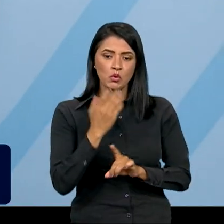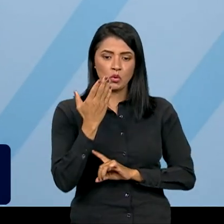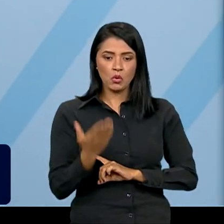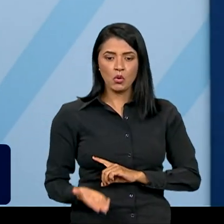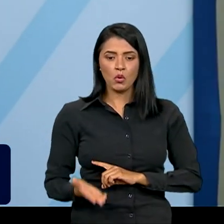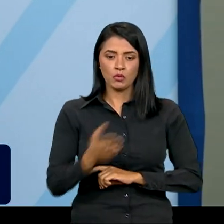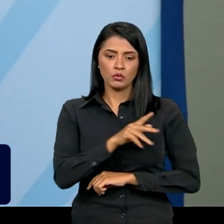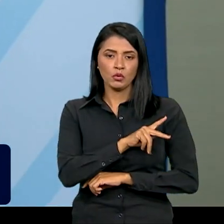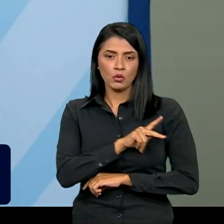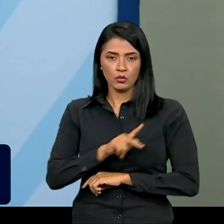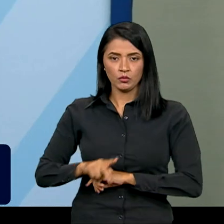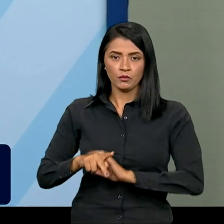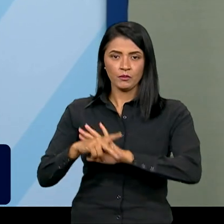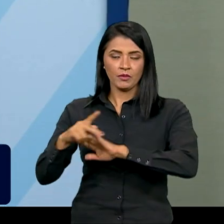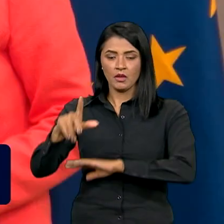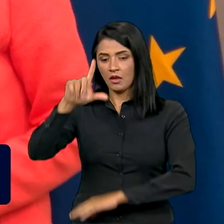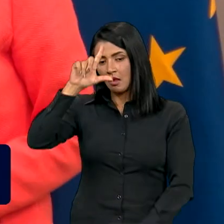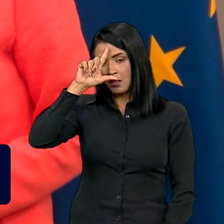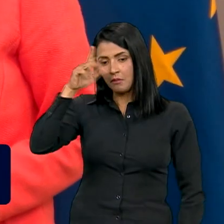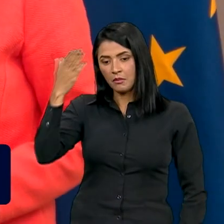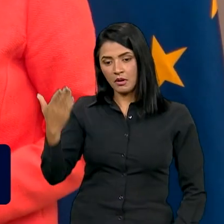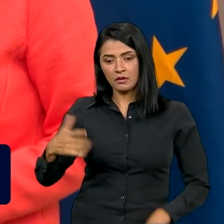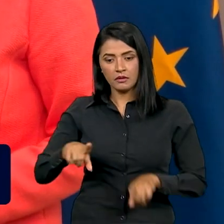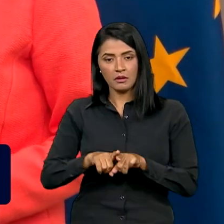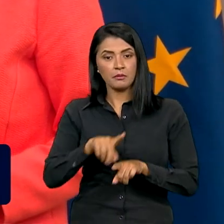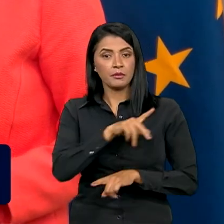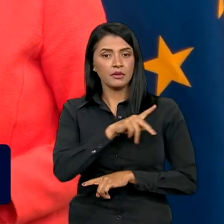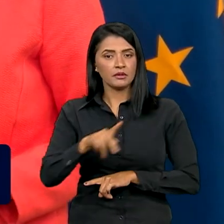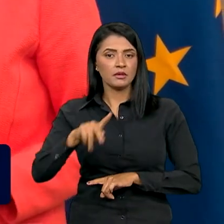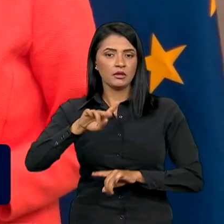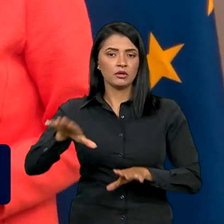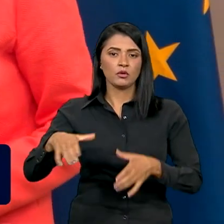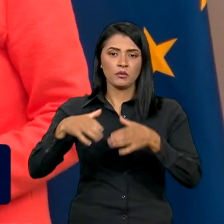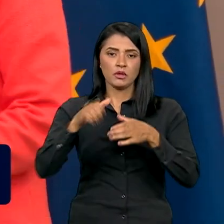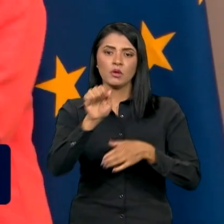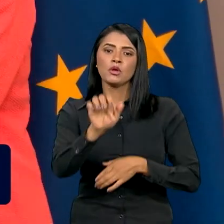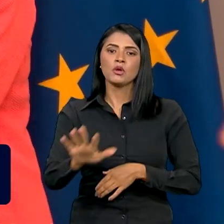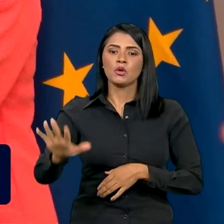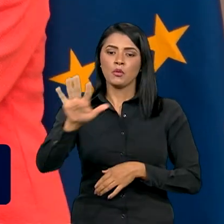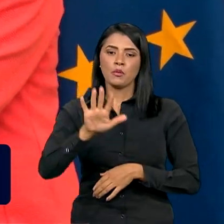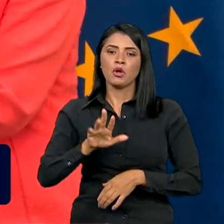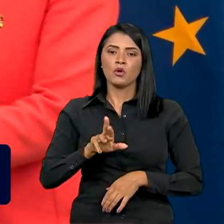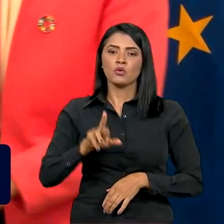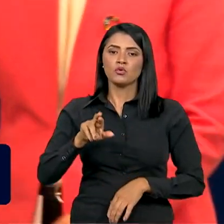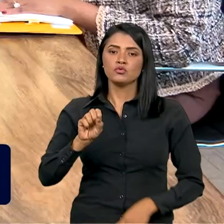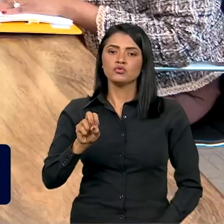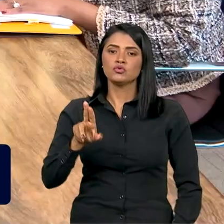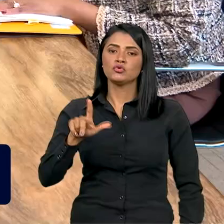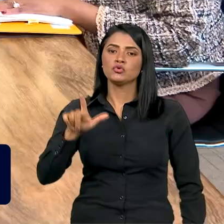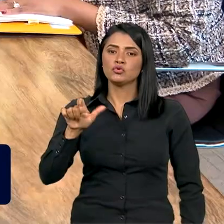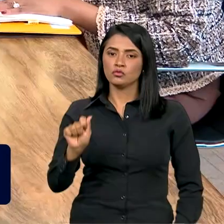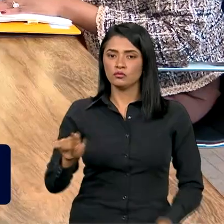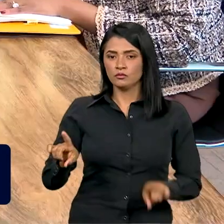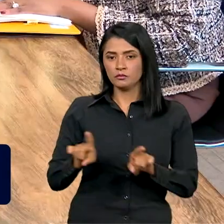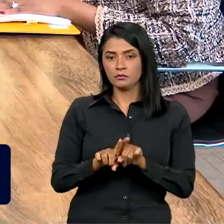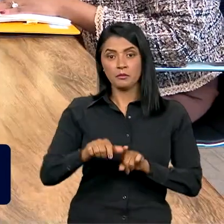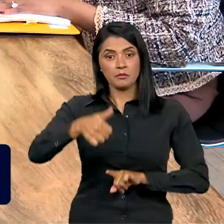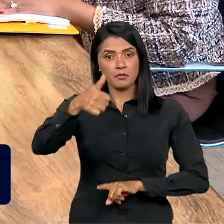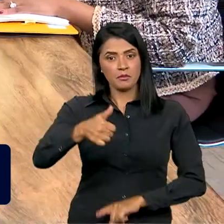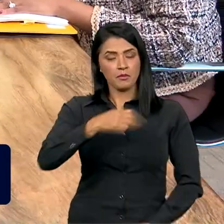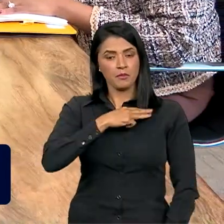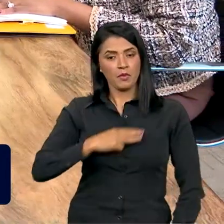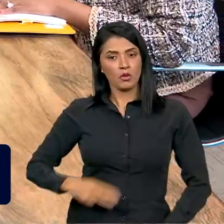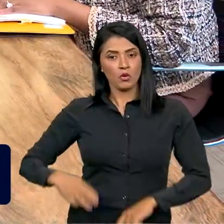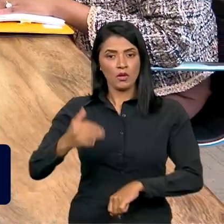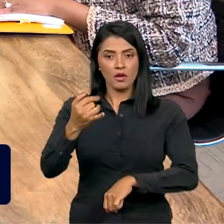chanceler da Alemanha, Olaf Schuss, com a presidente da Comissão Europeia, Ursula von der Leyen, e com o primeiro-ministro